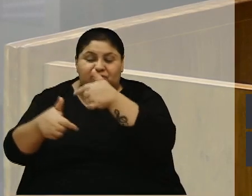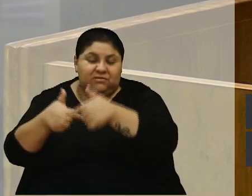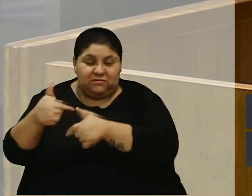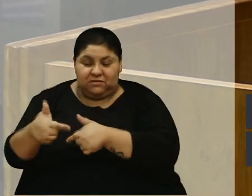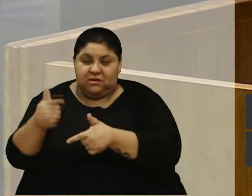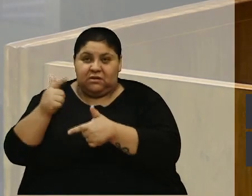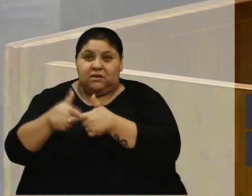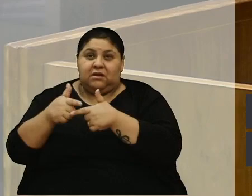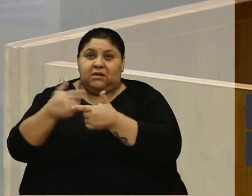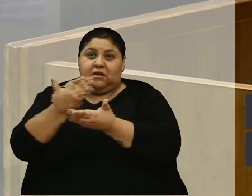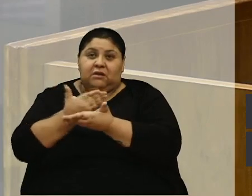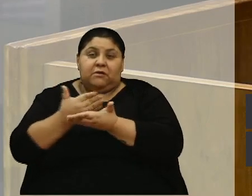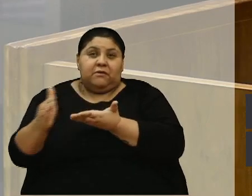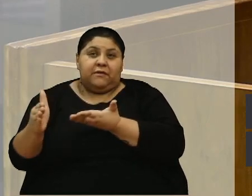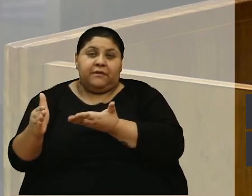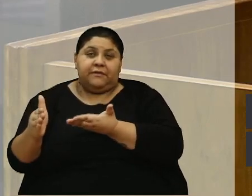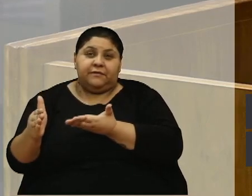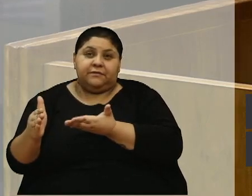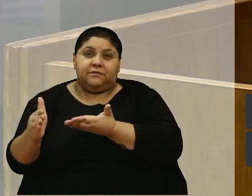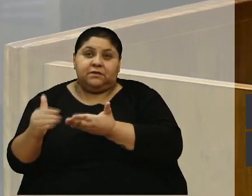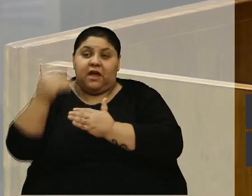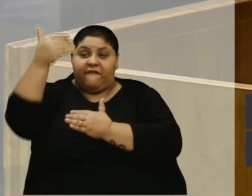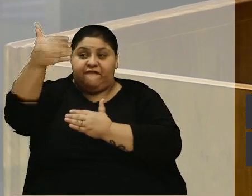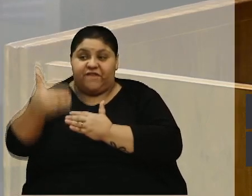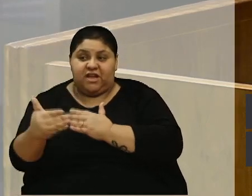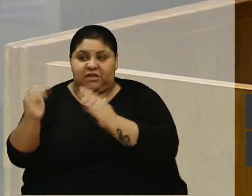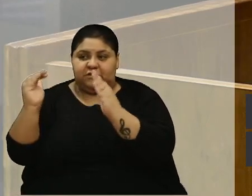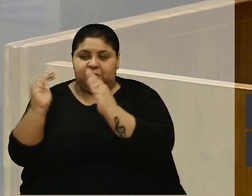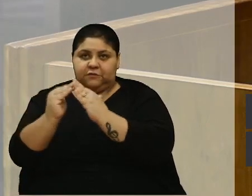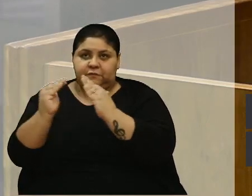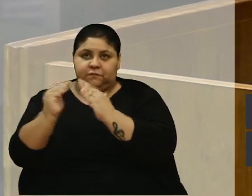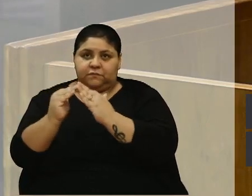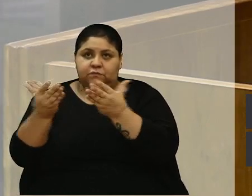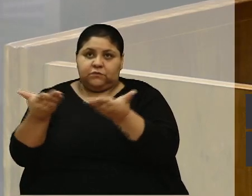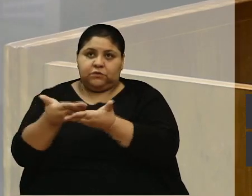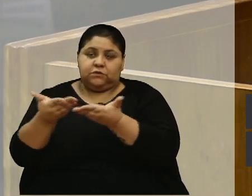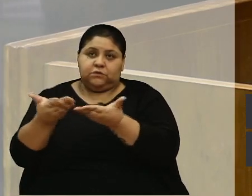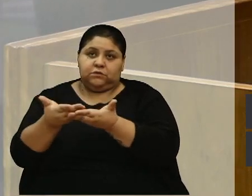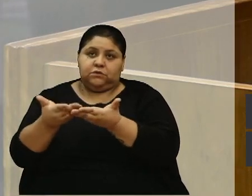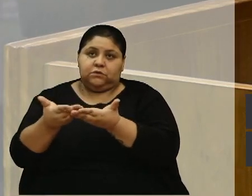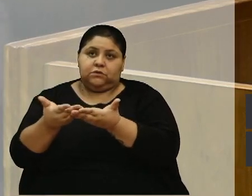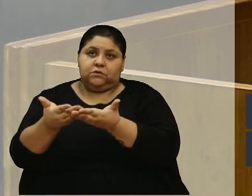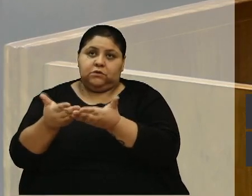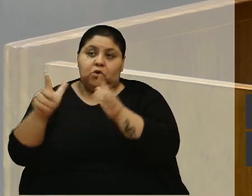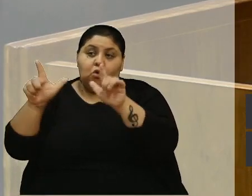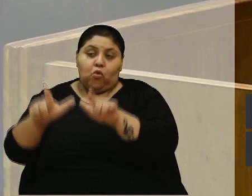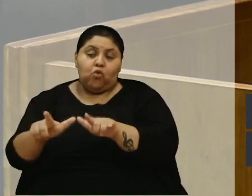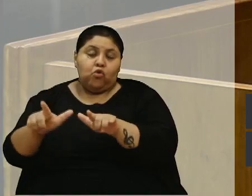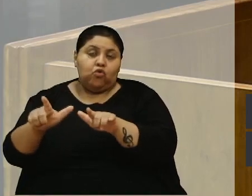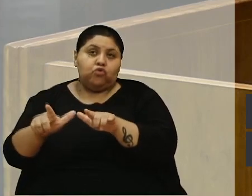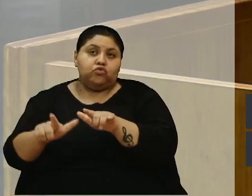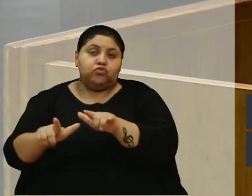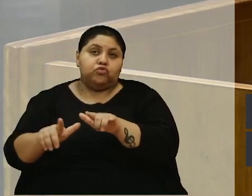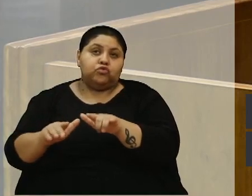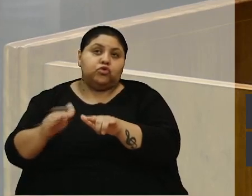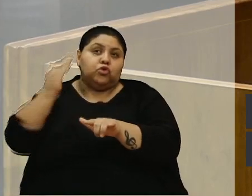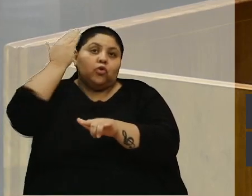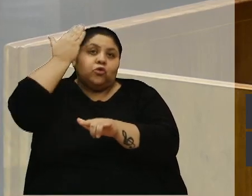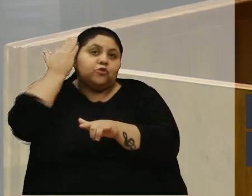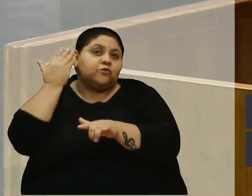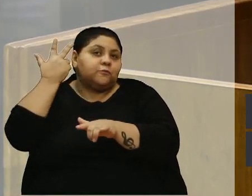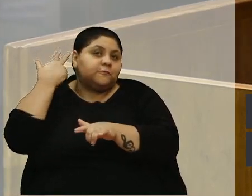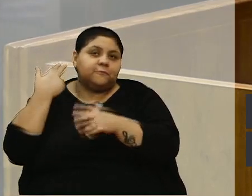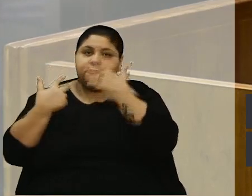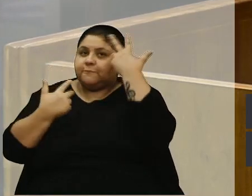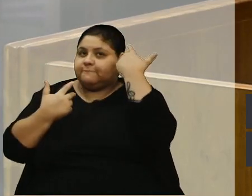perdeu a primeira frente da casa, onde é o salão, inundou. Ela perdeu tudo. Quando ela tava começando a